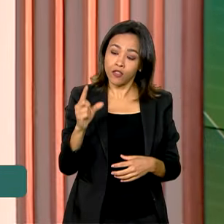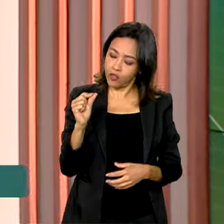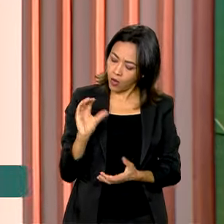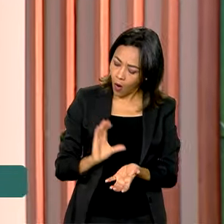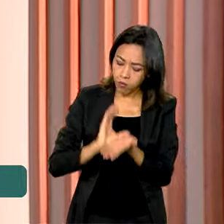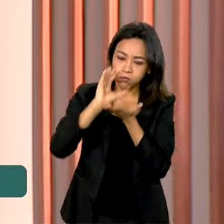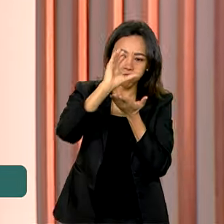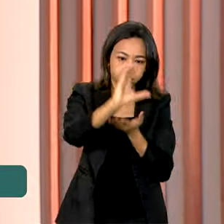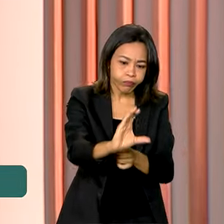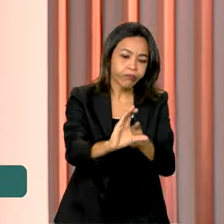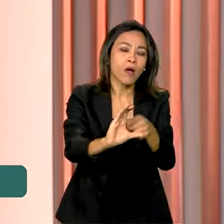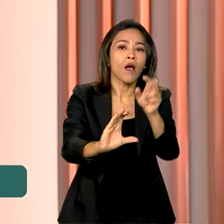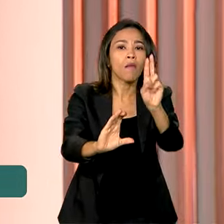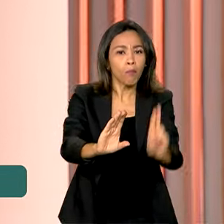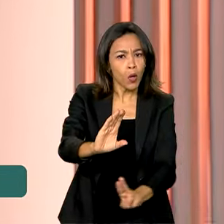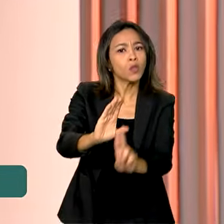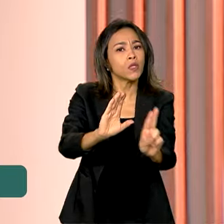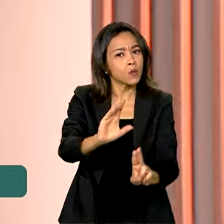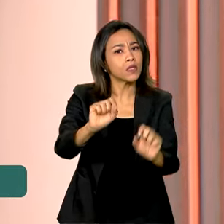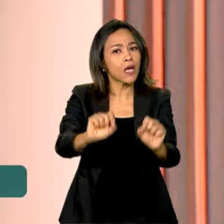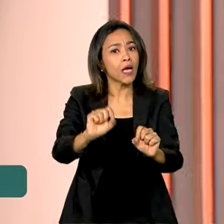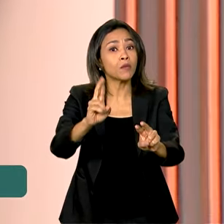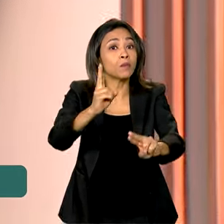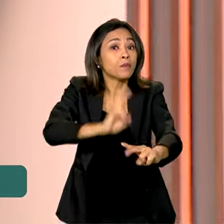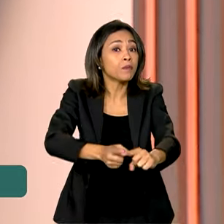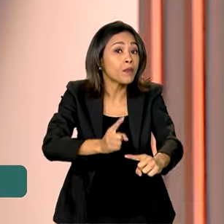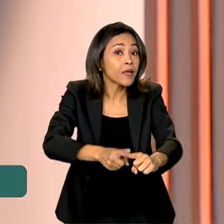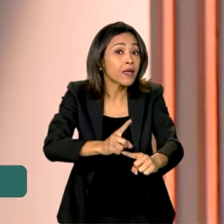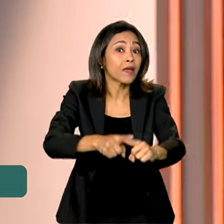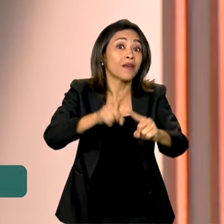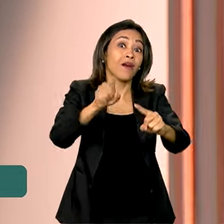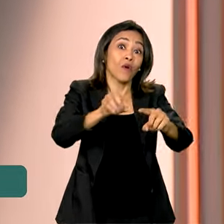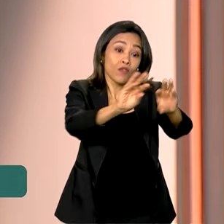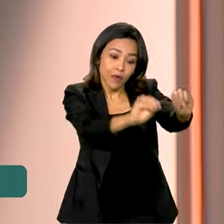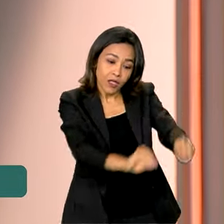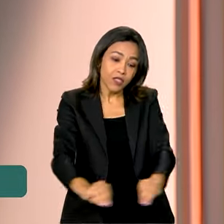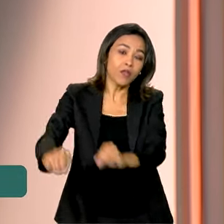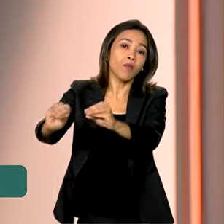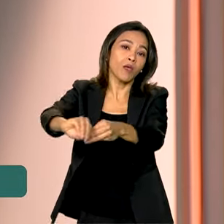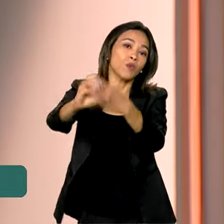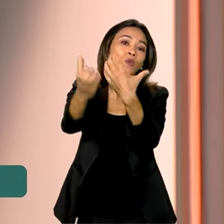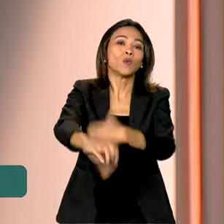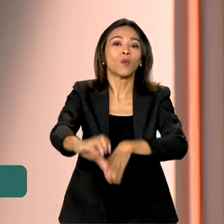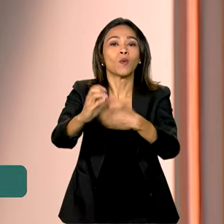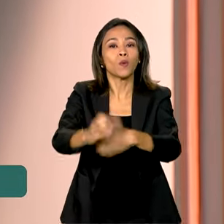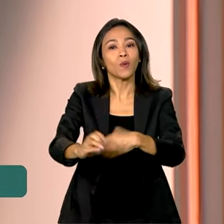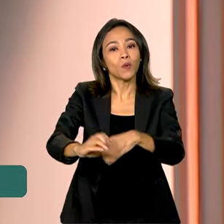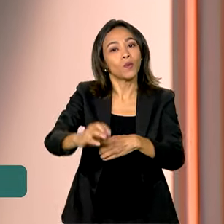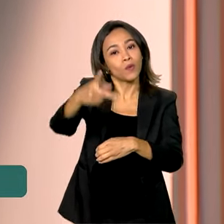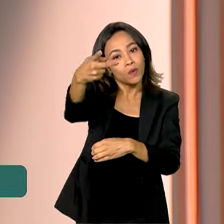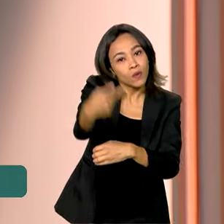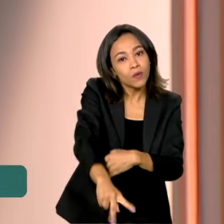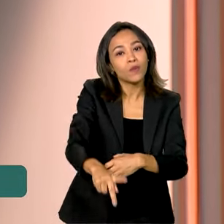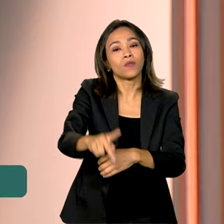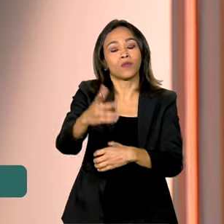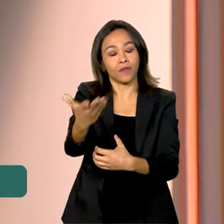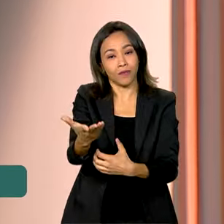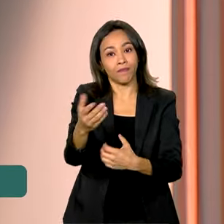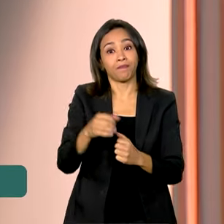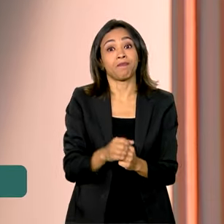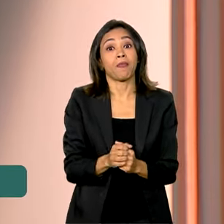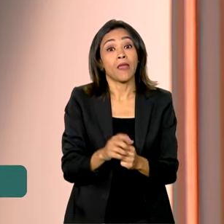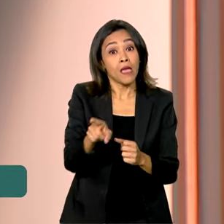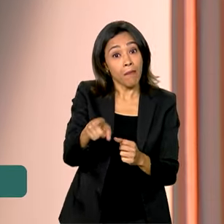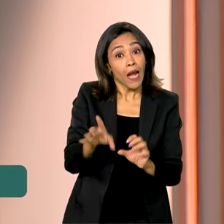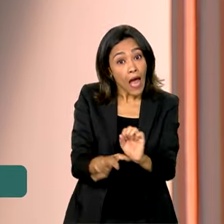em despesas decorrentes do adiamento da realização das provas do concurso público nacional unificado. E para garantir